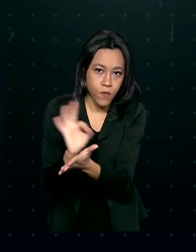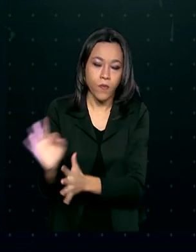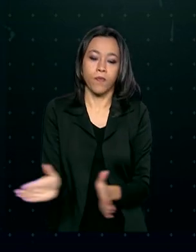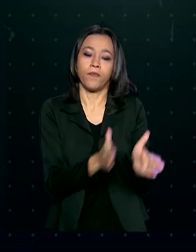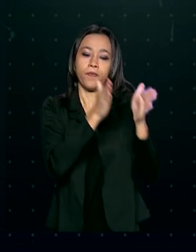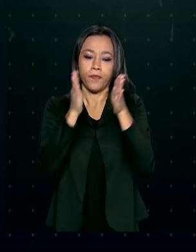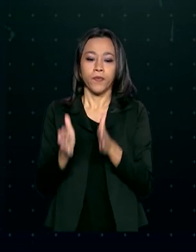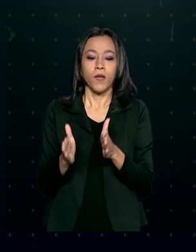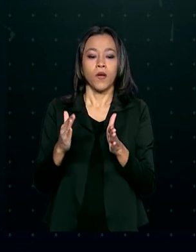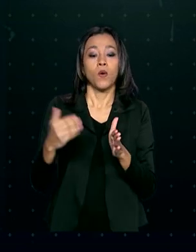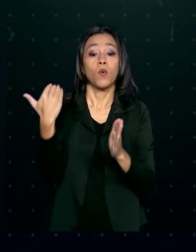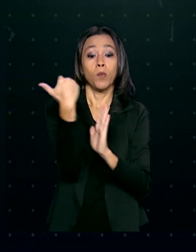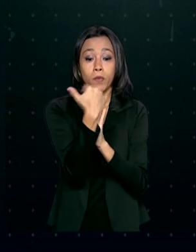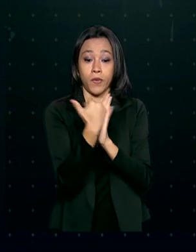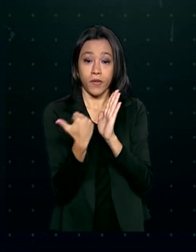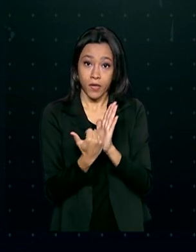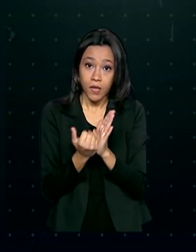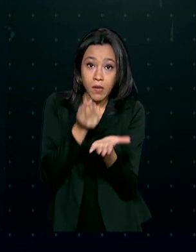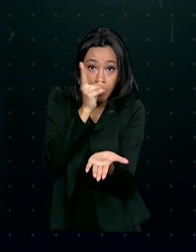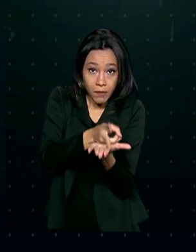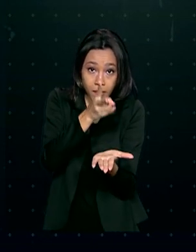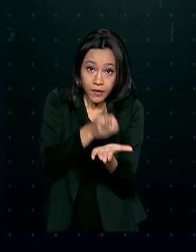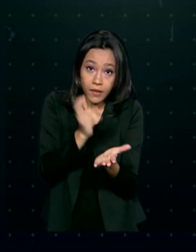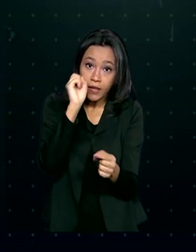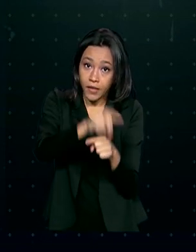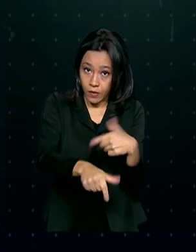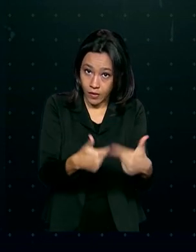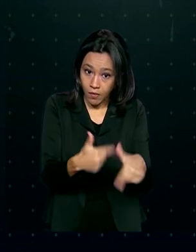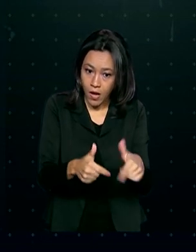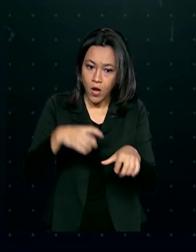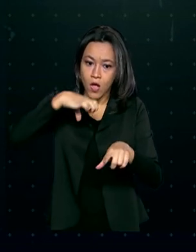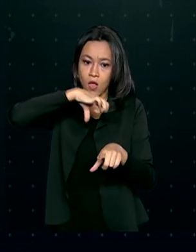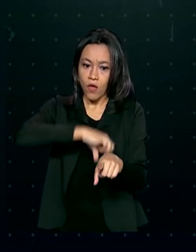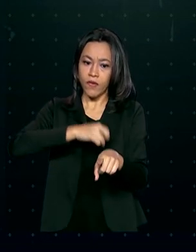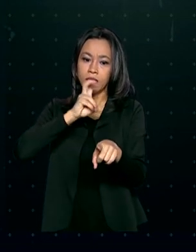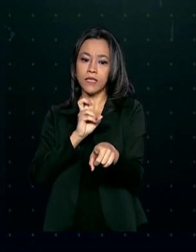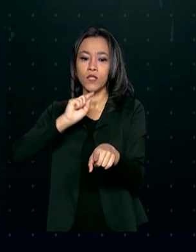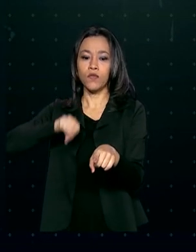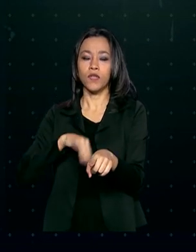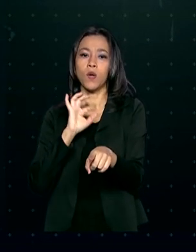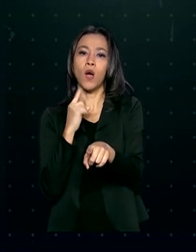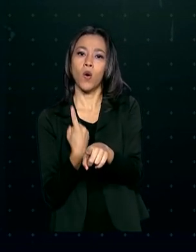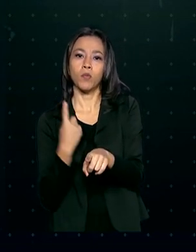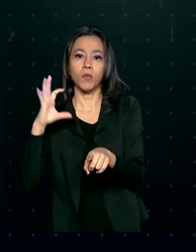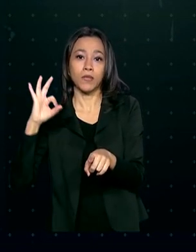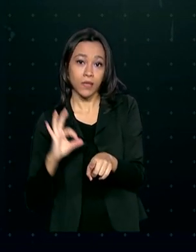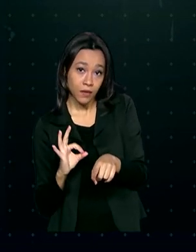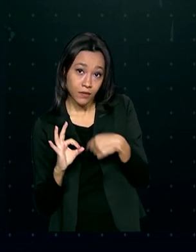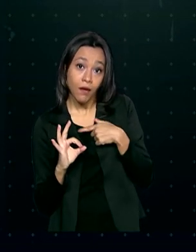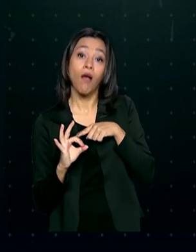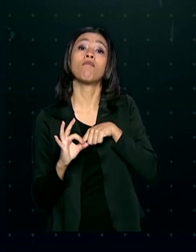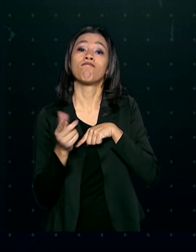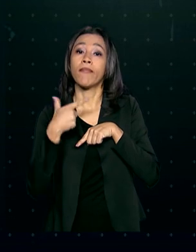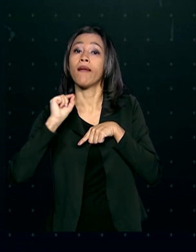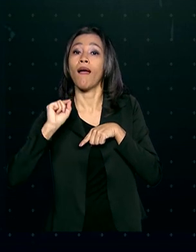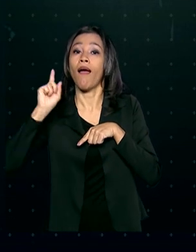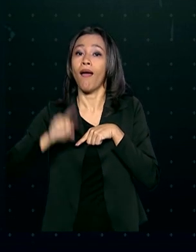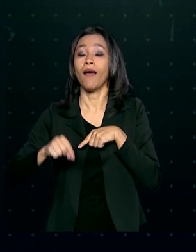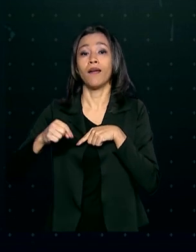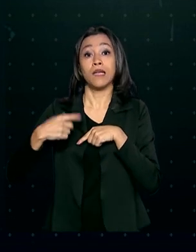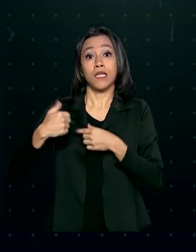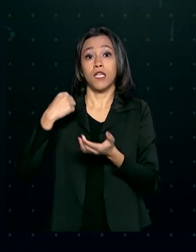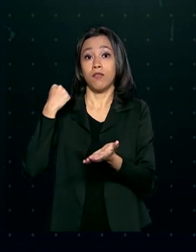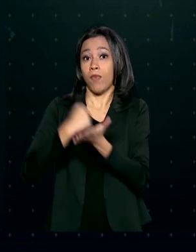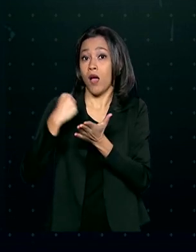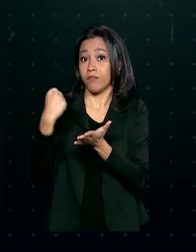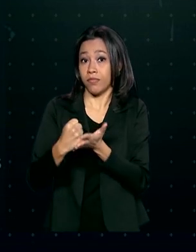Emergencial de Manutenção do Emprego e Renda, 95,1% são empregados formais